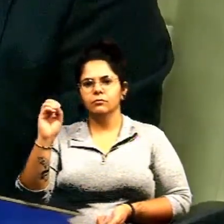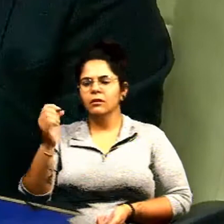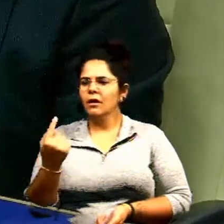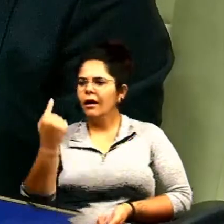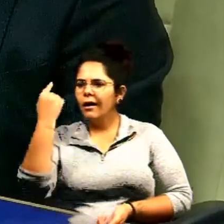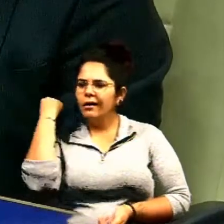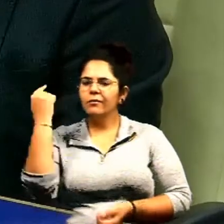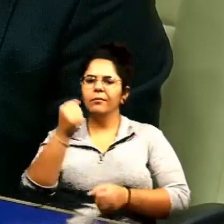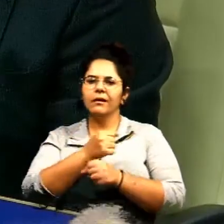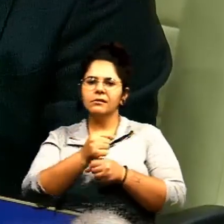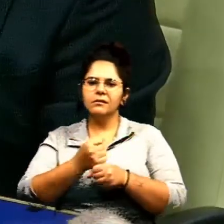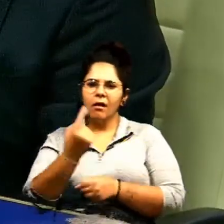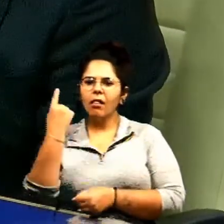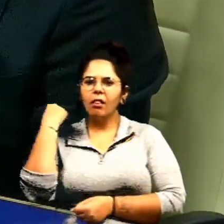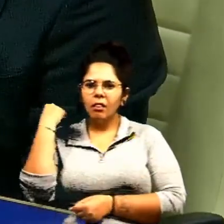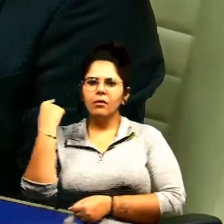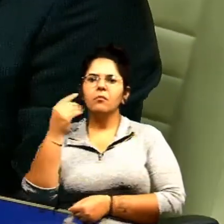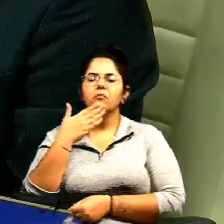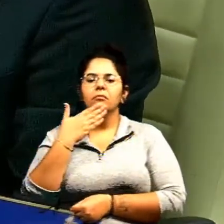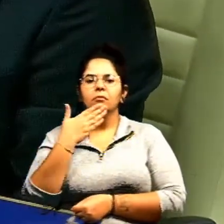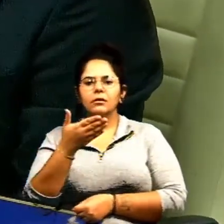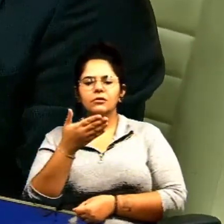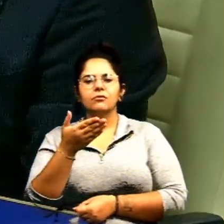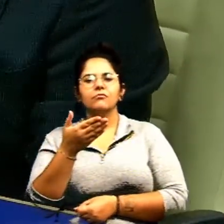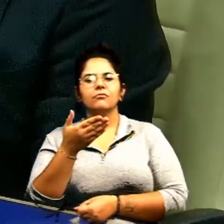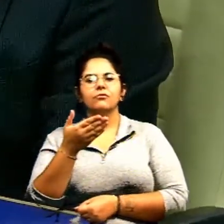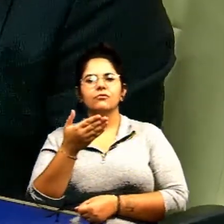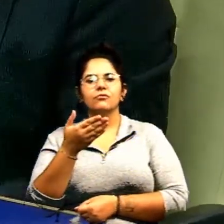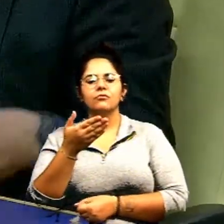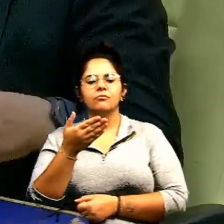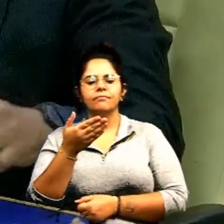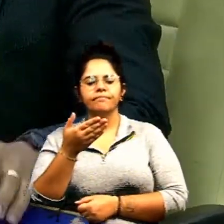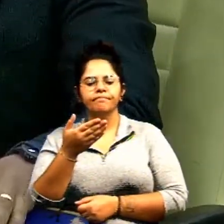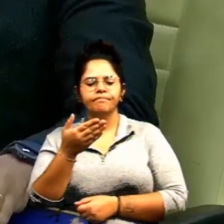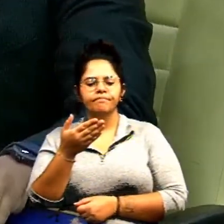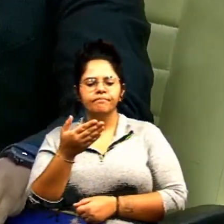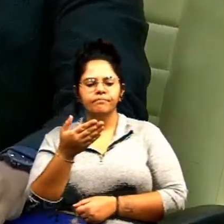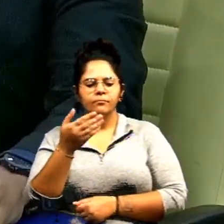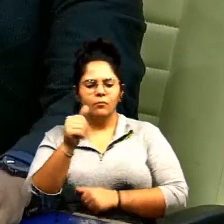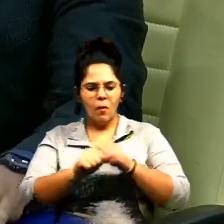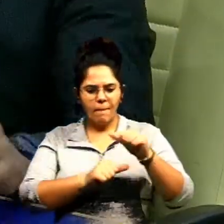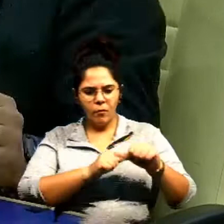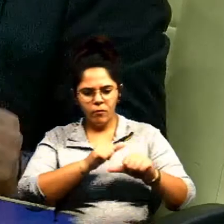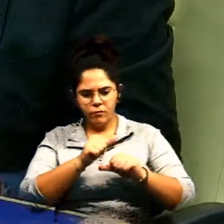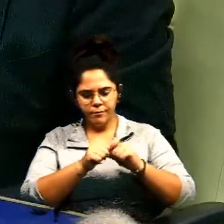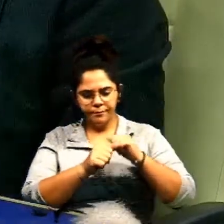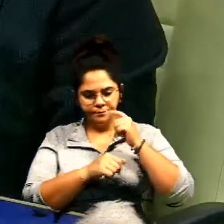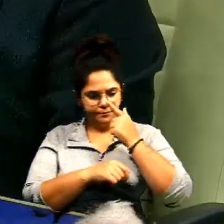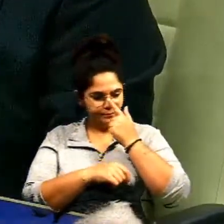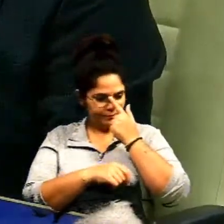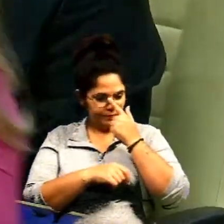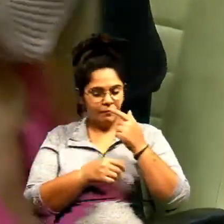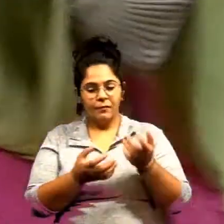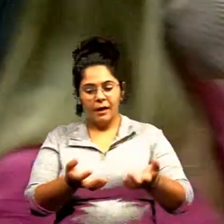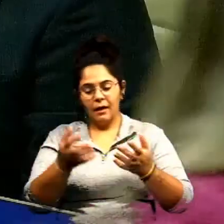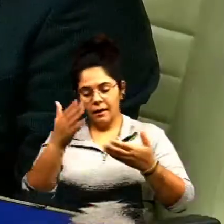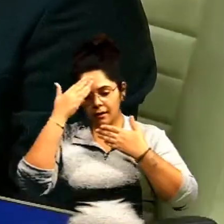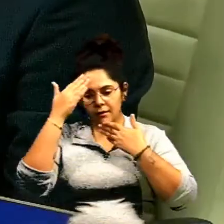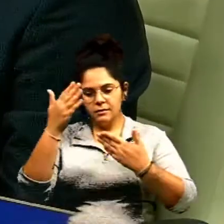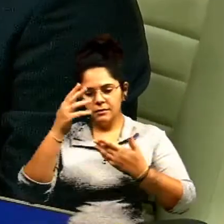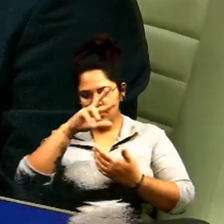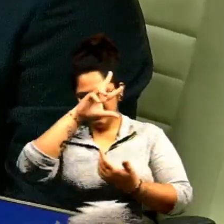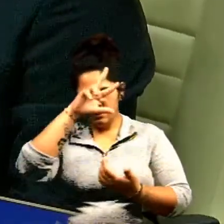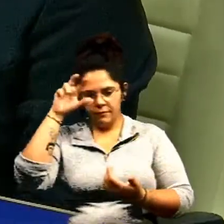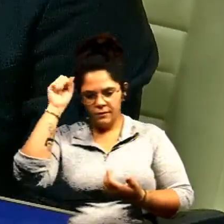especial ali no parque, um residencial linda e na qual está sendo atendido lá. Agradeço o prefeito Iris